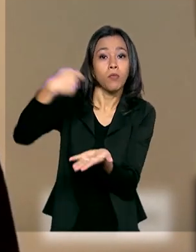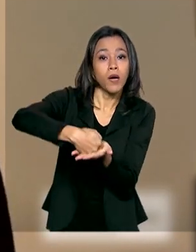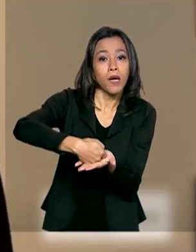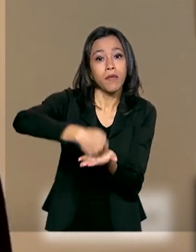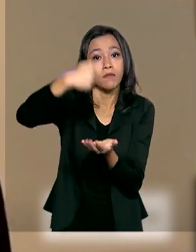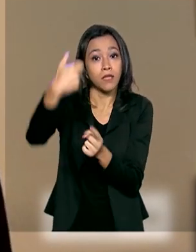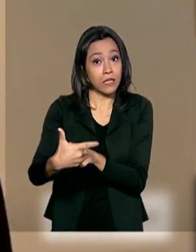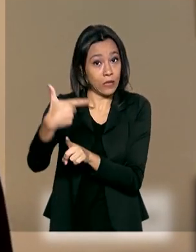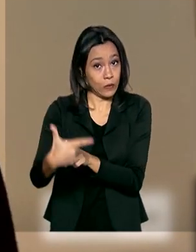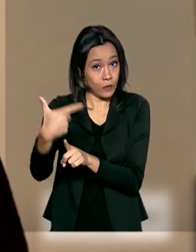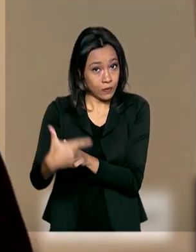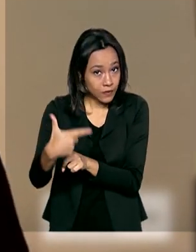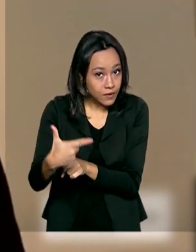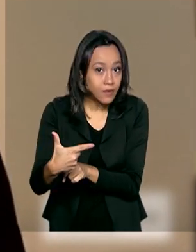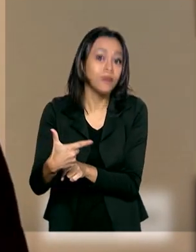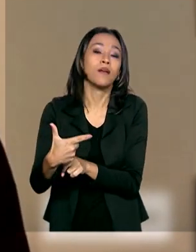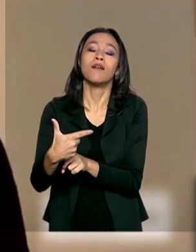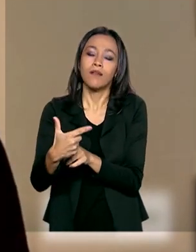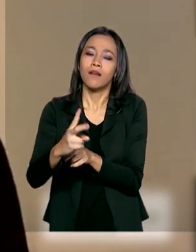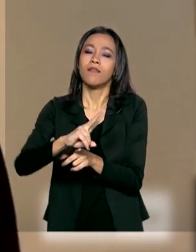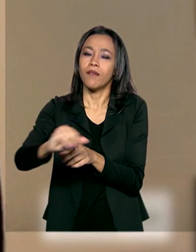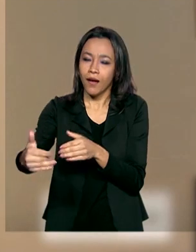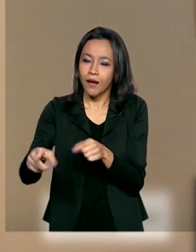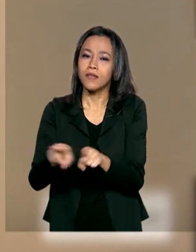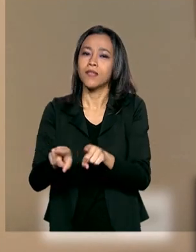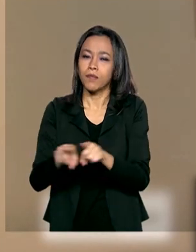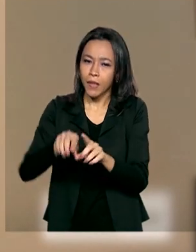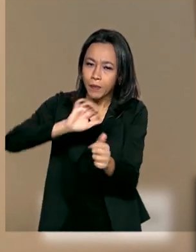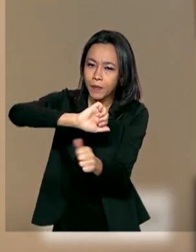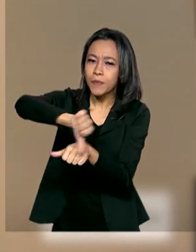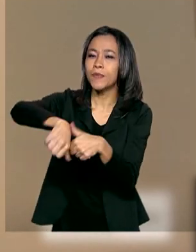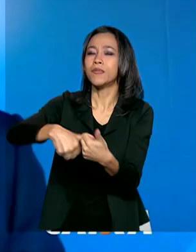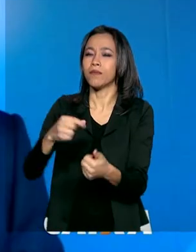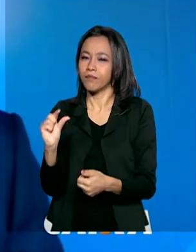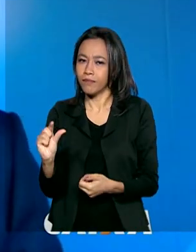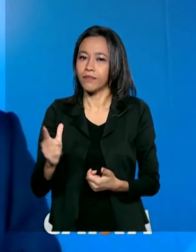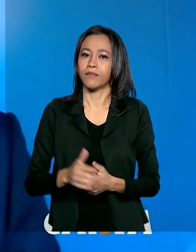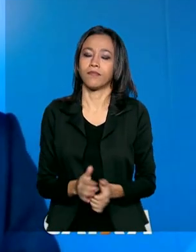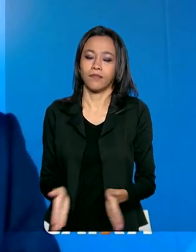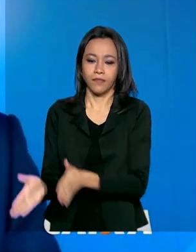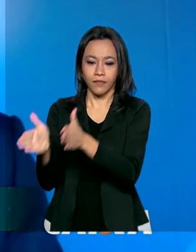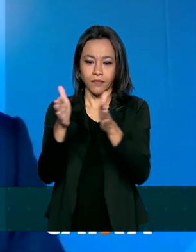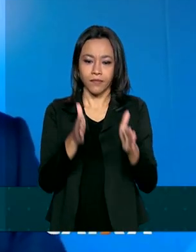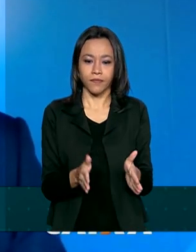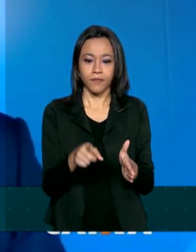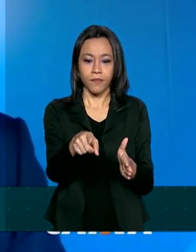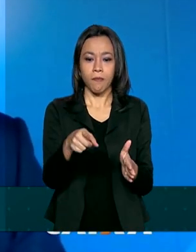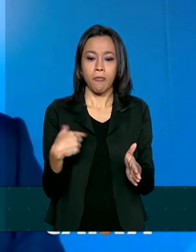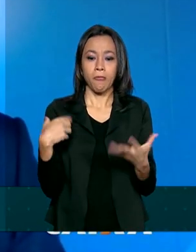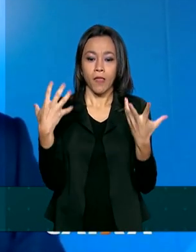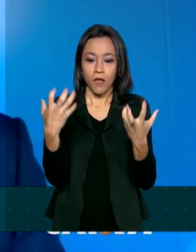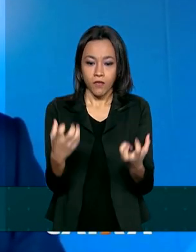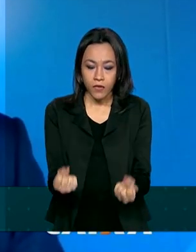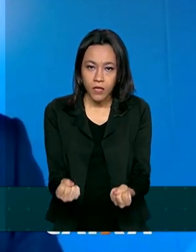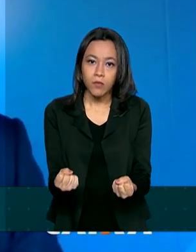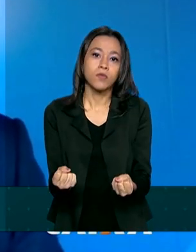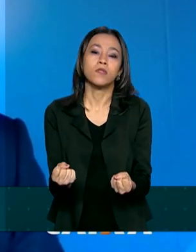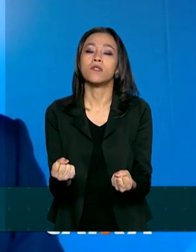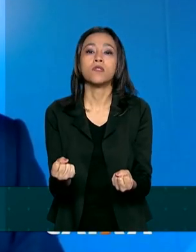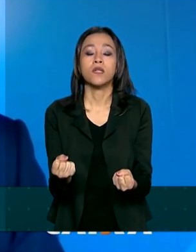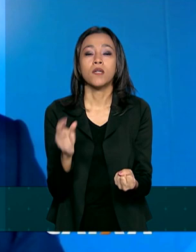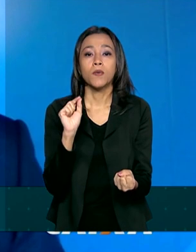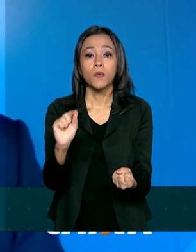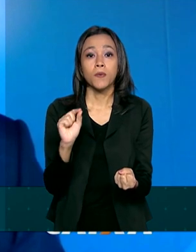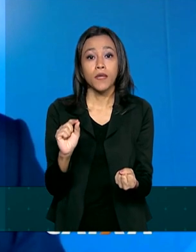parcela do benefício também vai passar por modificações. Vamos espaçar os pagamentos. Nós